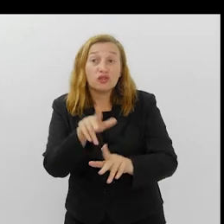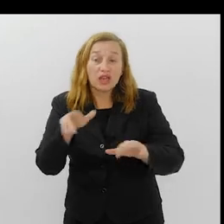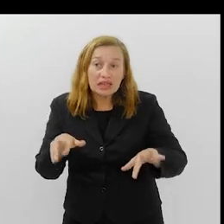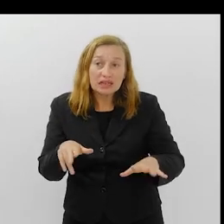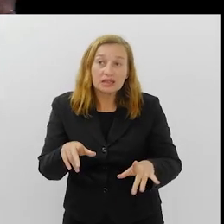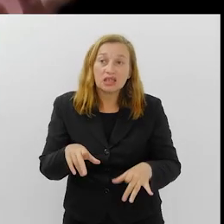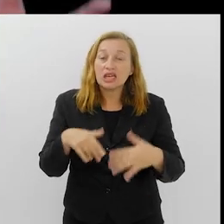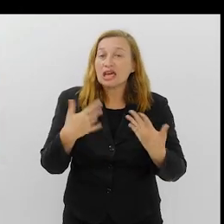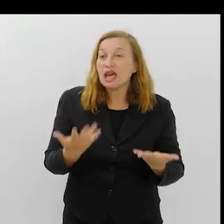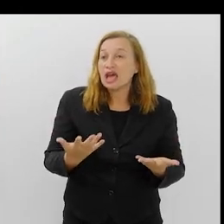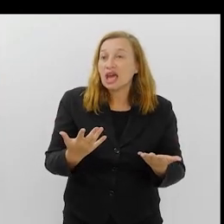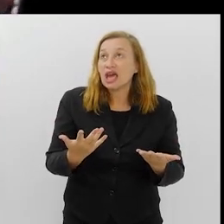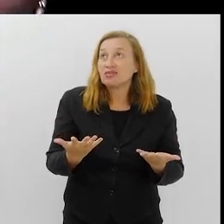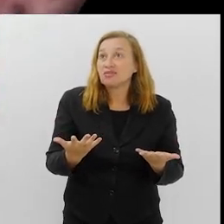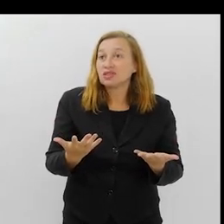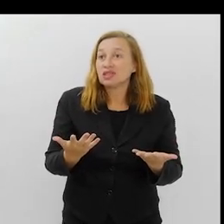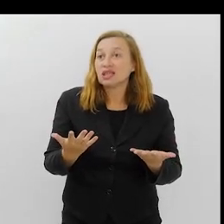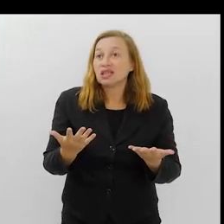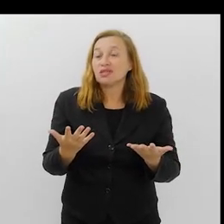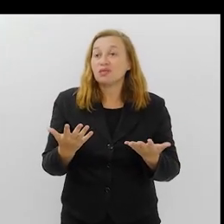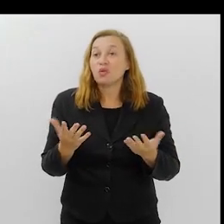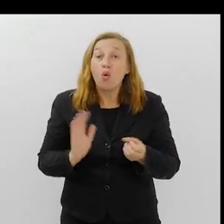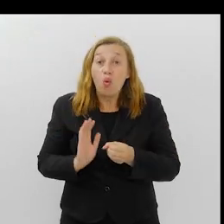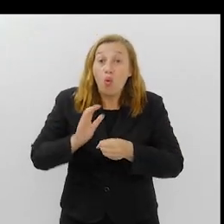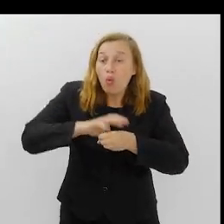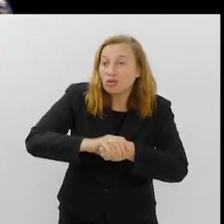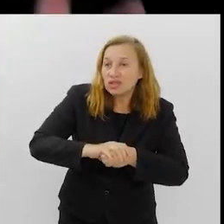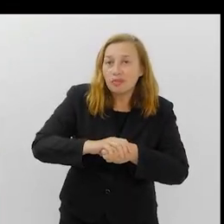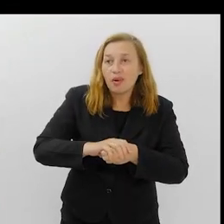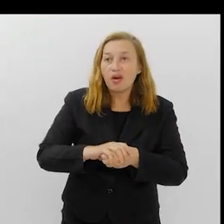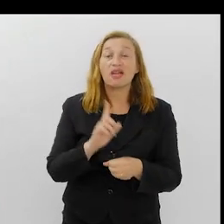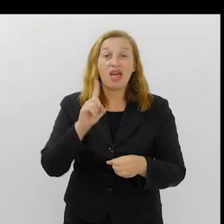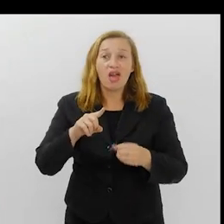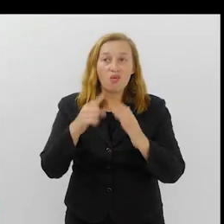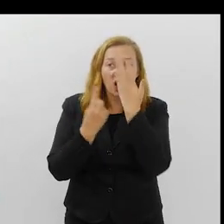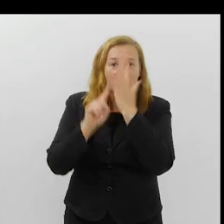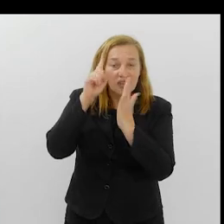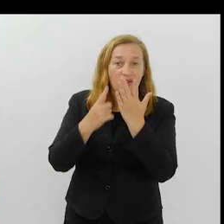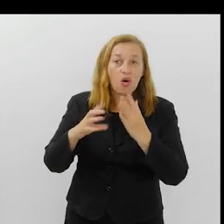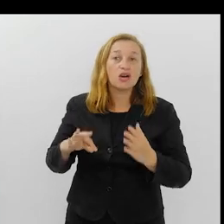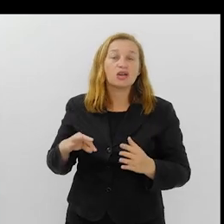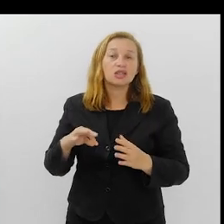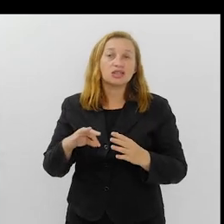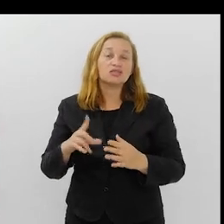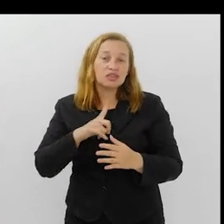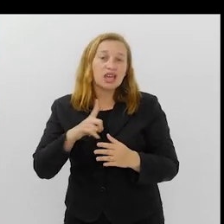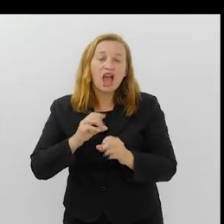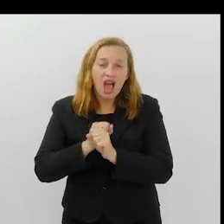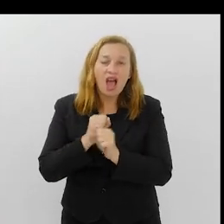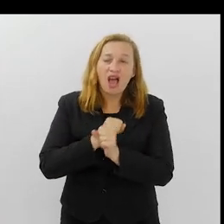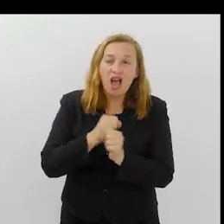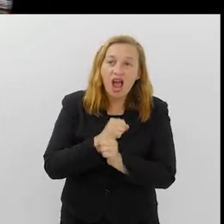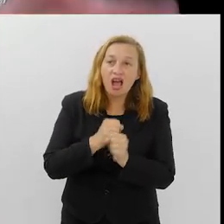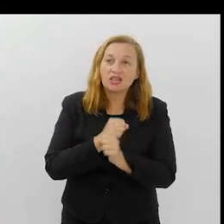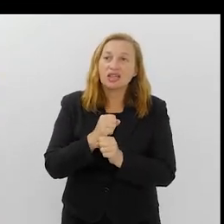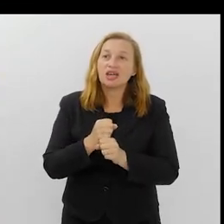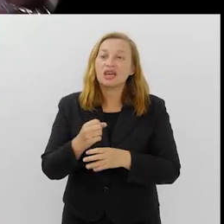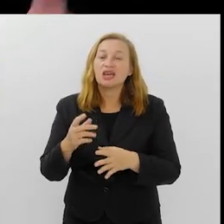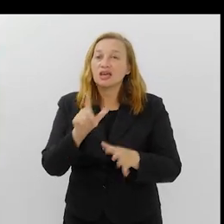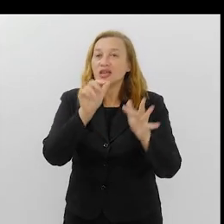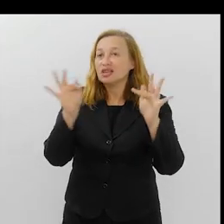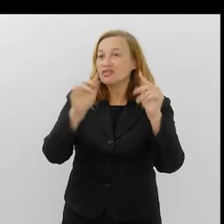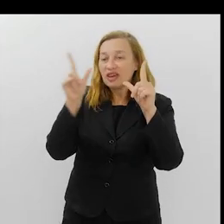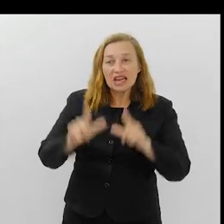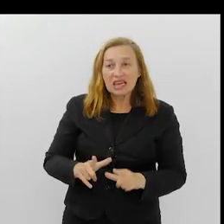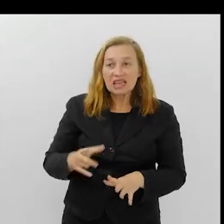isso também é uma coisa que é tão contemporânea, Exatamente. Isso foi uma coisa do carnaval, o carnaval tem isso há muito tempo, né? Pessoas se